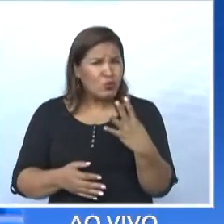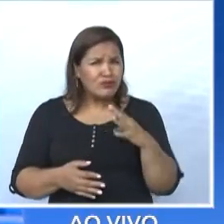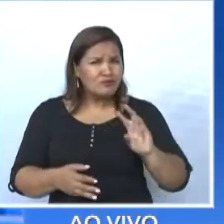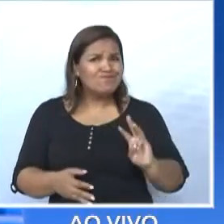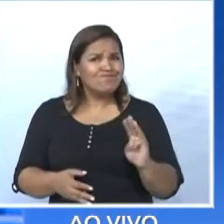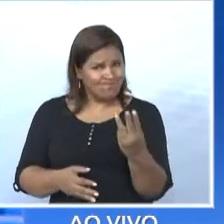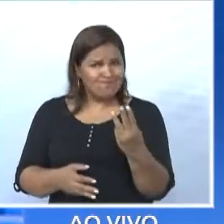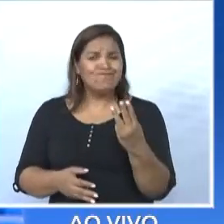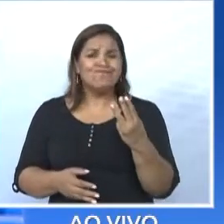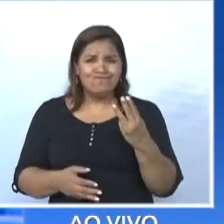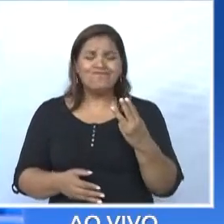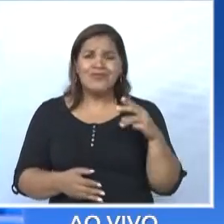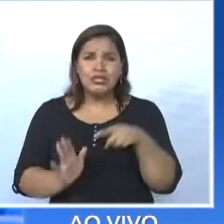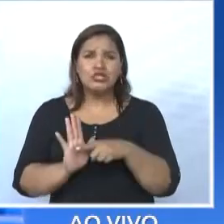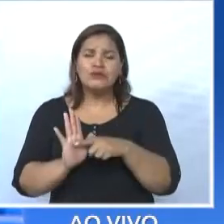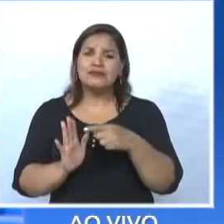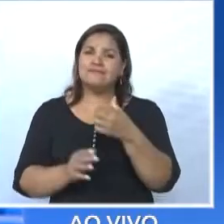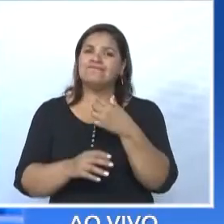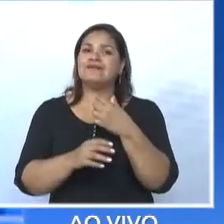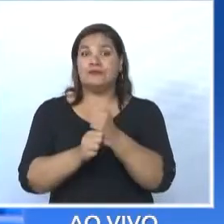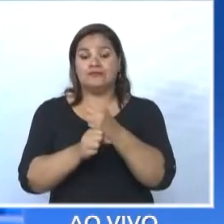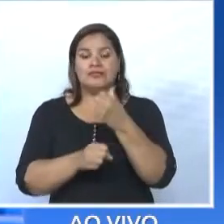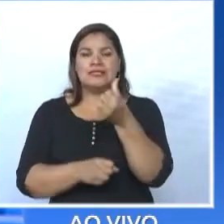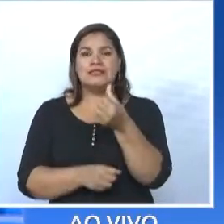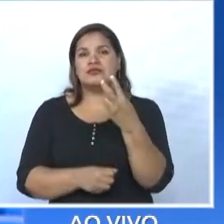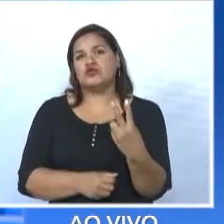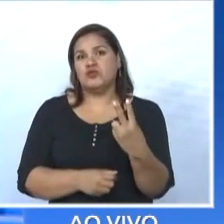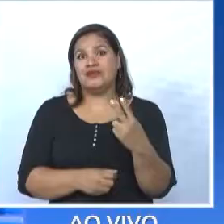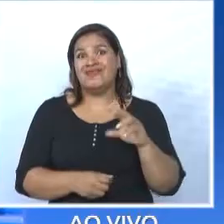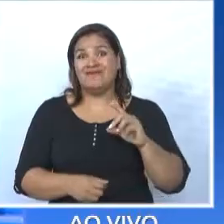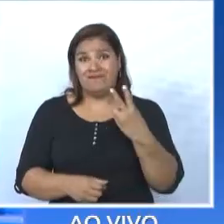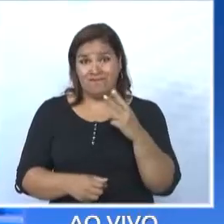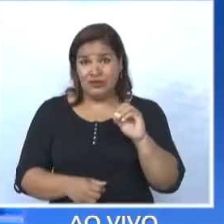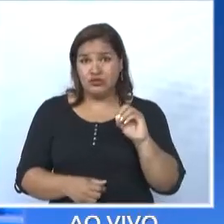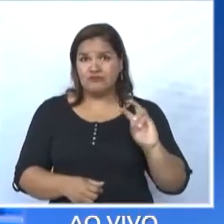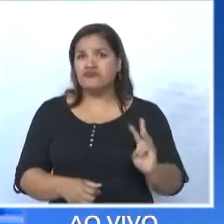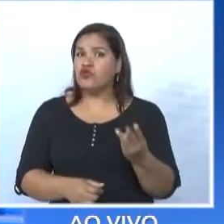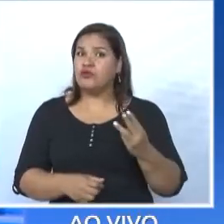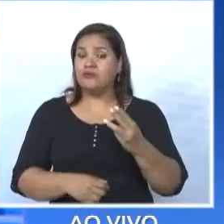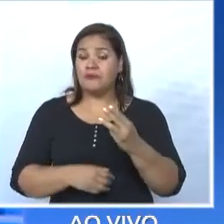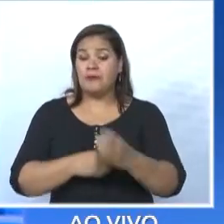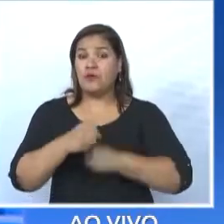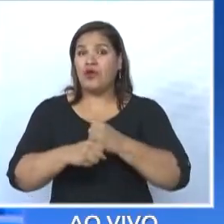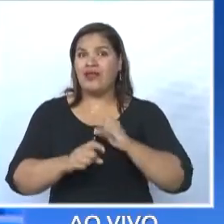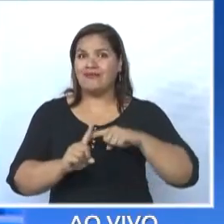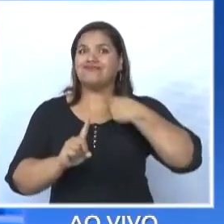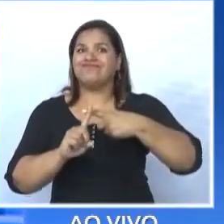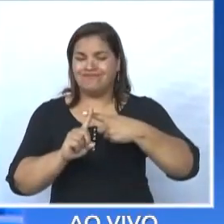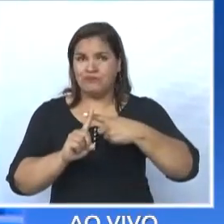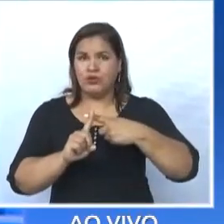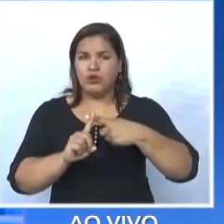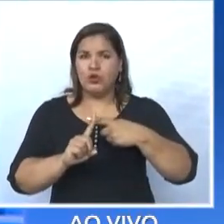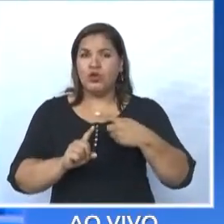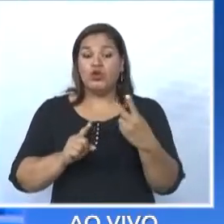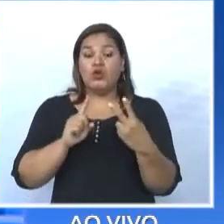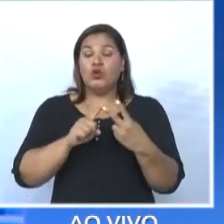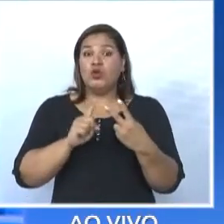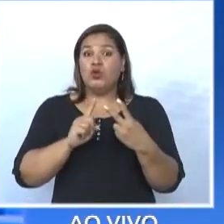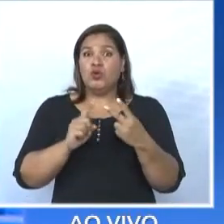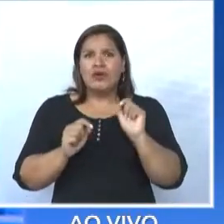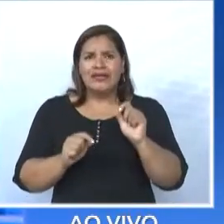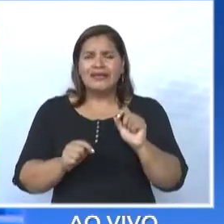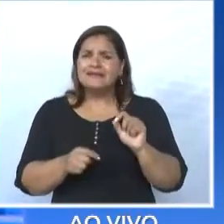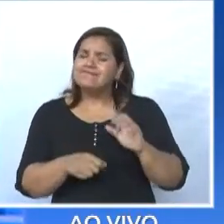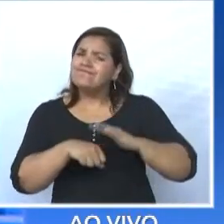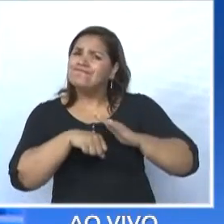Então são 62. 20 milhões a mais por ano. Esse é um ponto. Segundo ponto, ele justifica que fez isso porque ele pagou 100